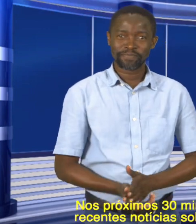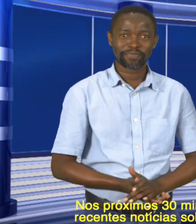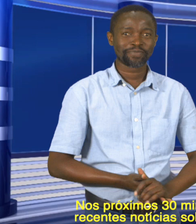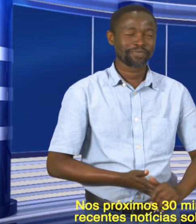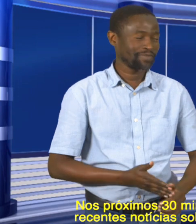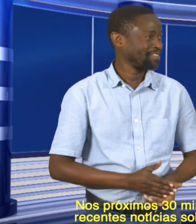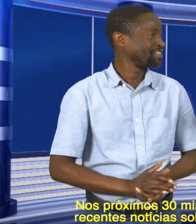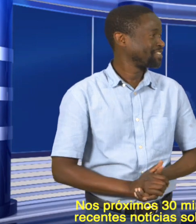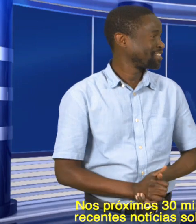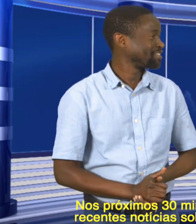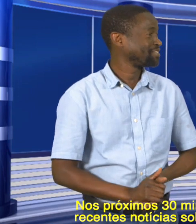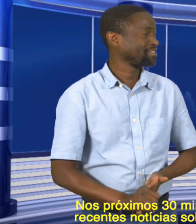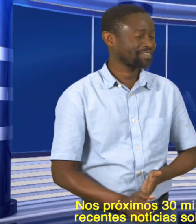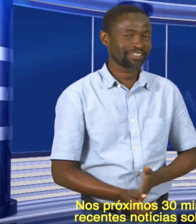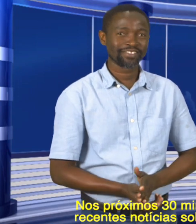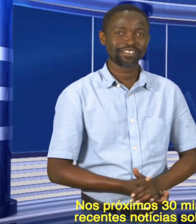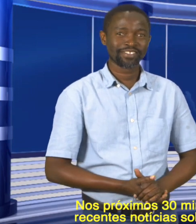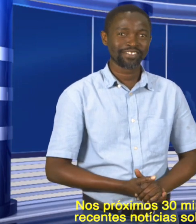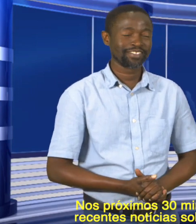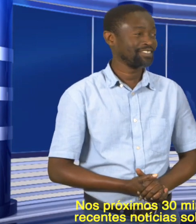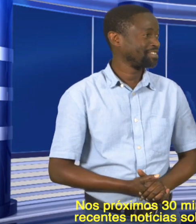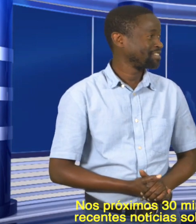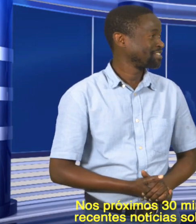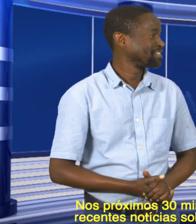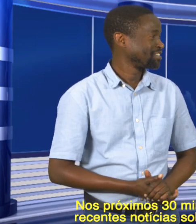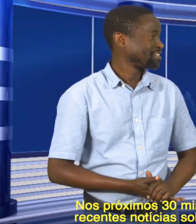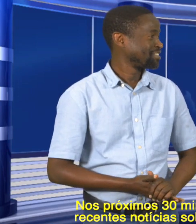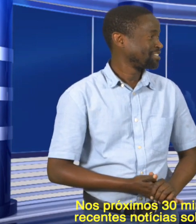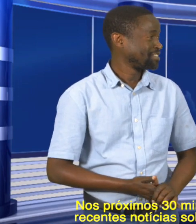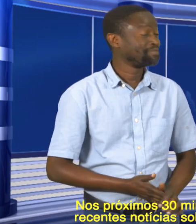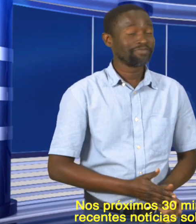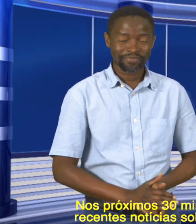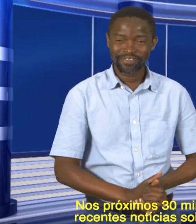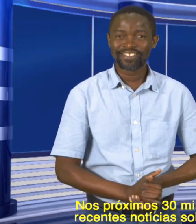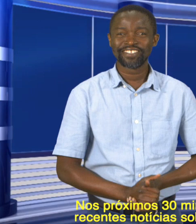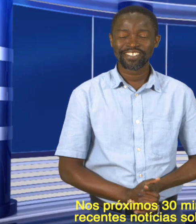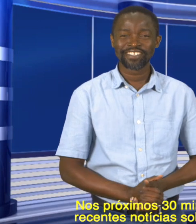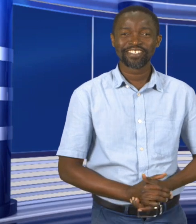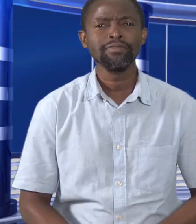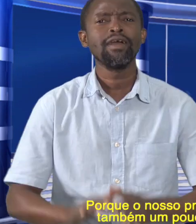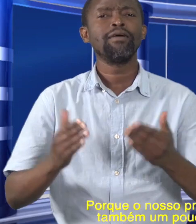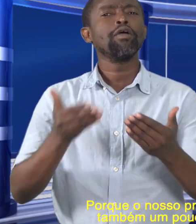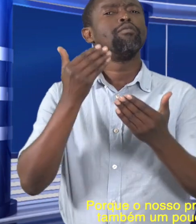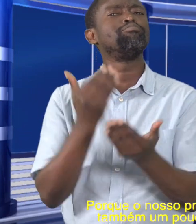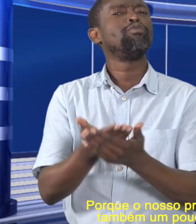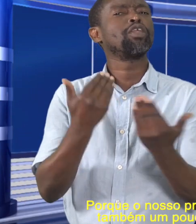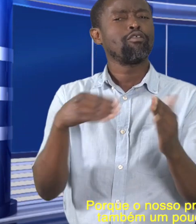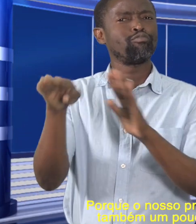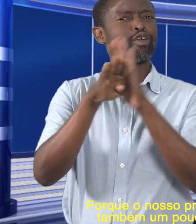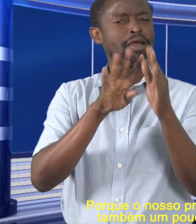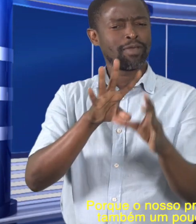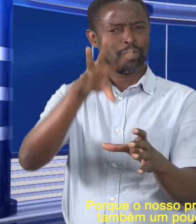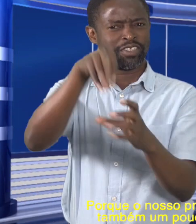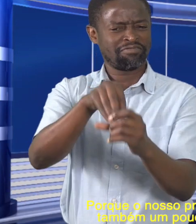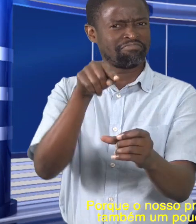Nos próximos 30 minutos, vai acompanhar as mais recentes notícias sobre as pessoas com deficiência. Porque o nosso programa